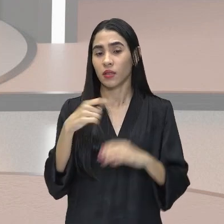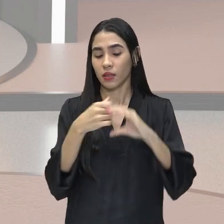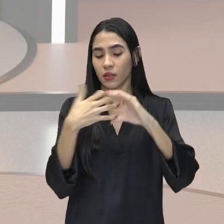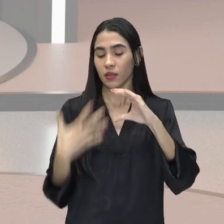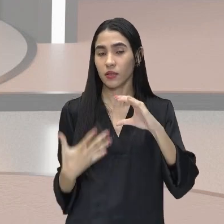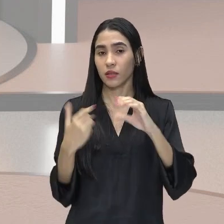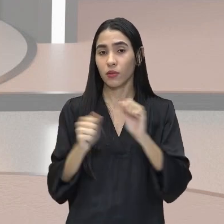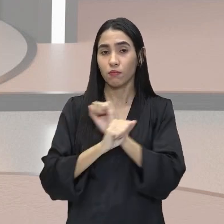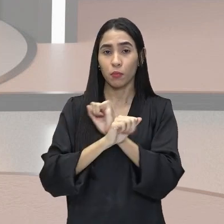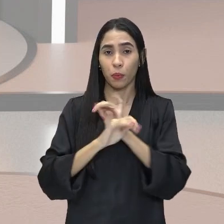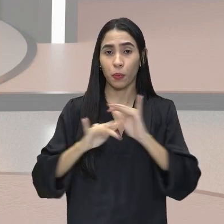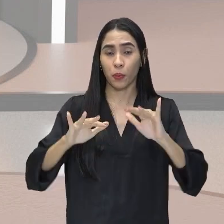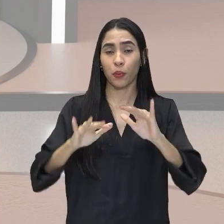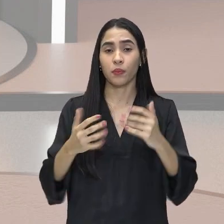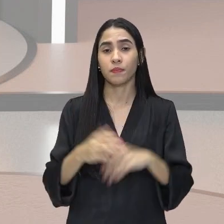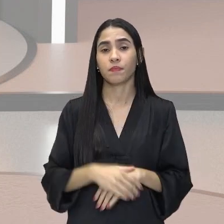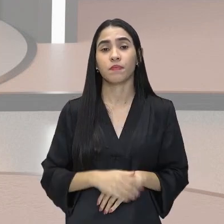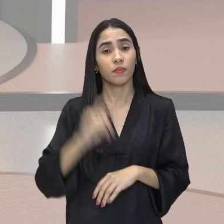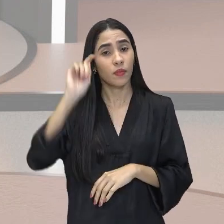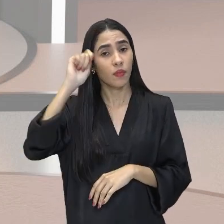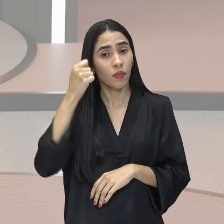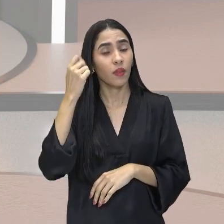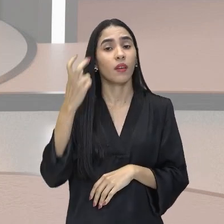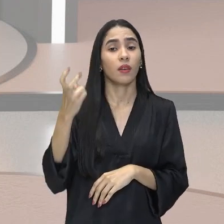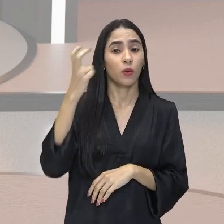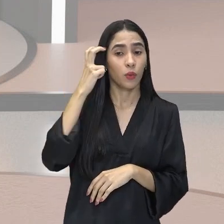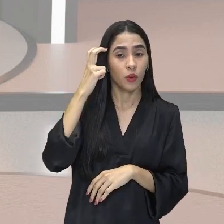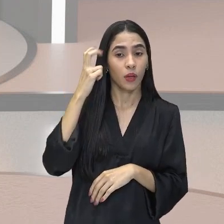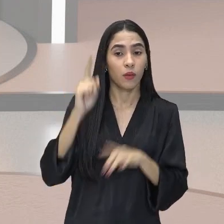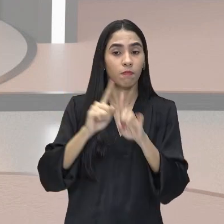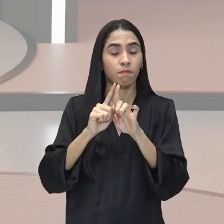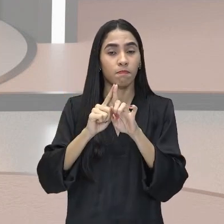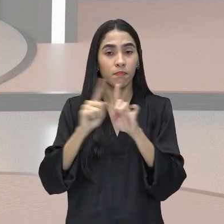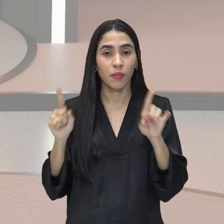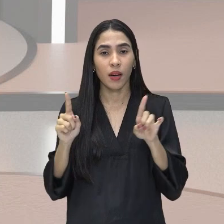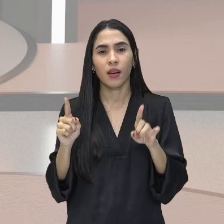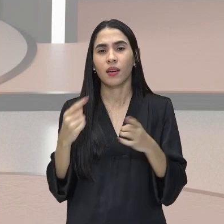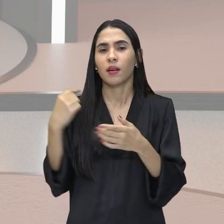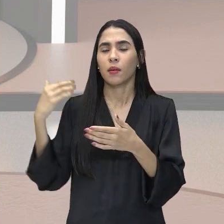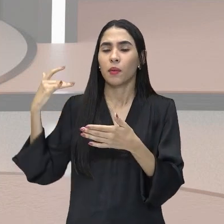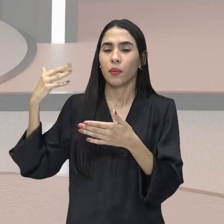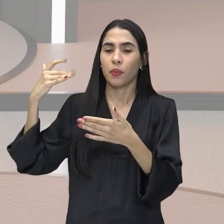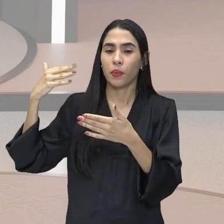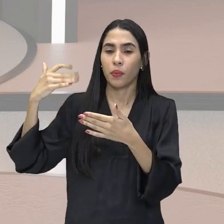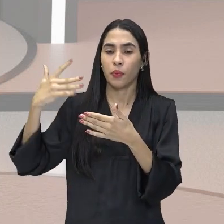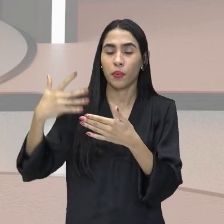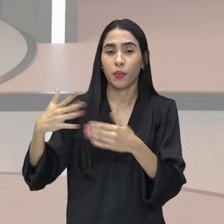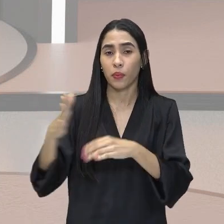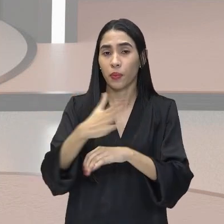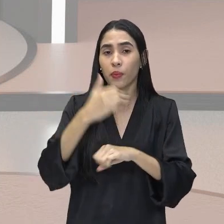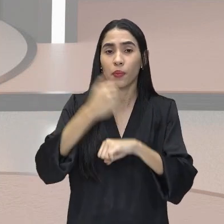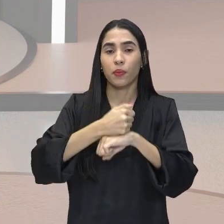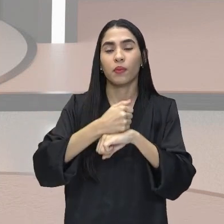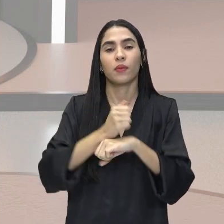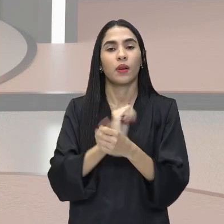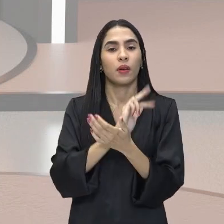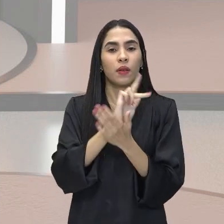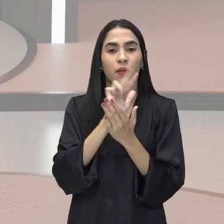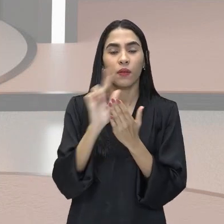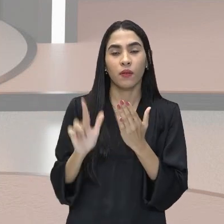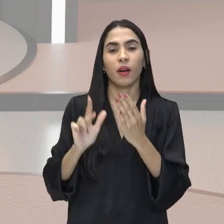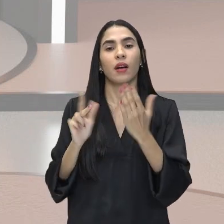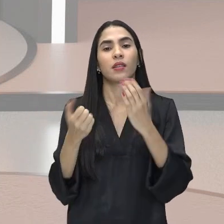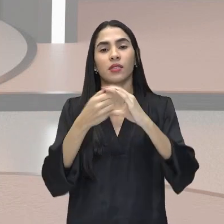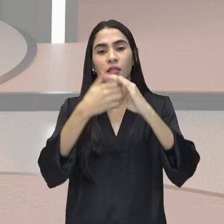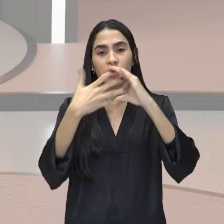multiplicidade racial e cultural. Entretanto, isso vem desde a colonização com vários aspectos aí na